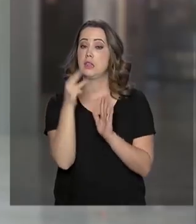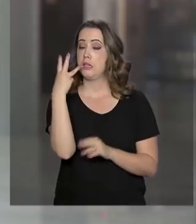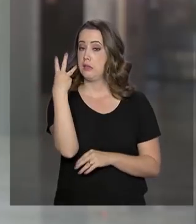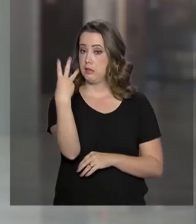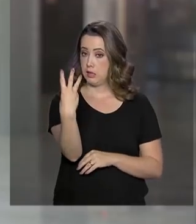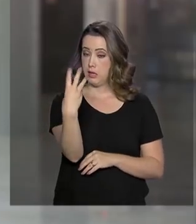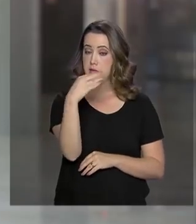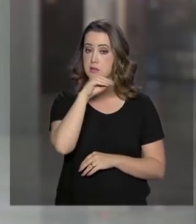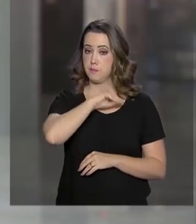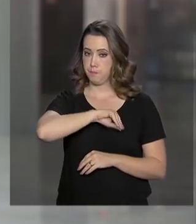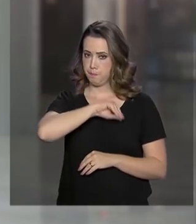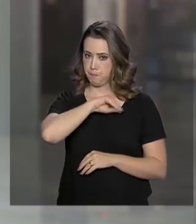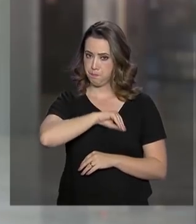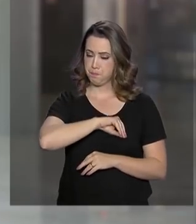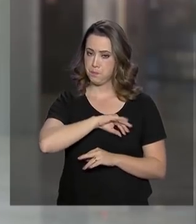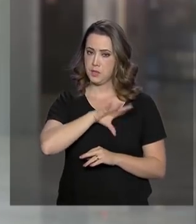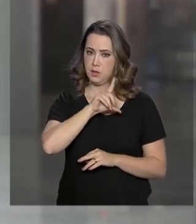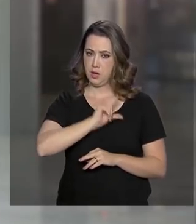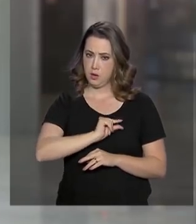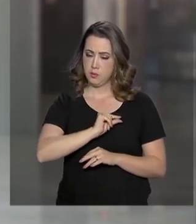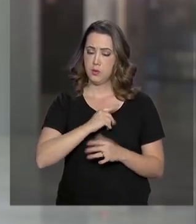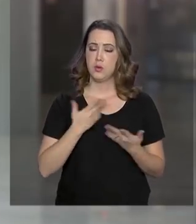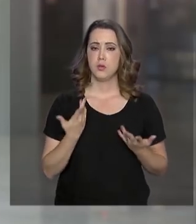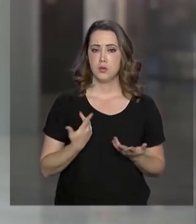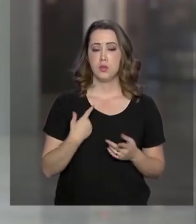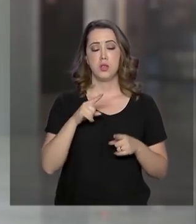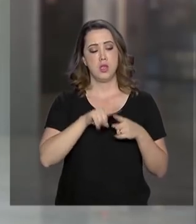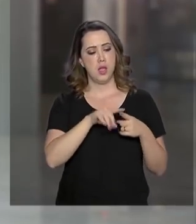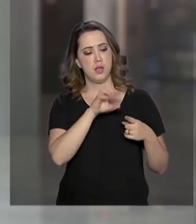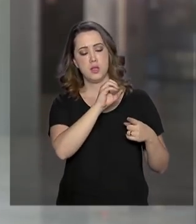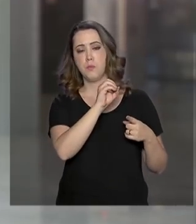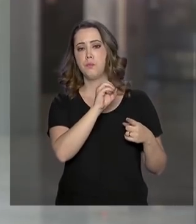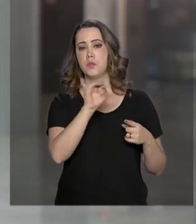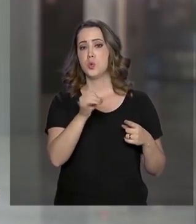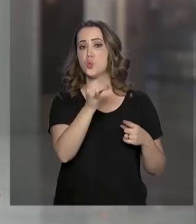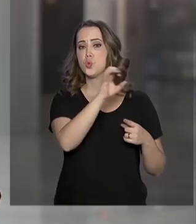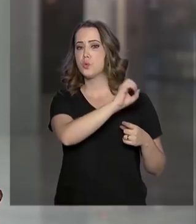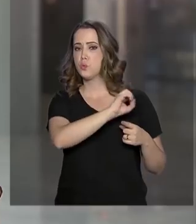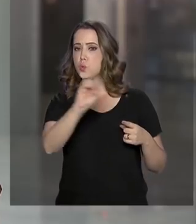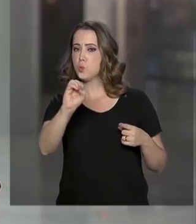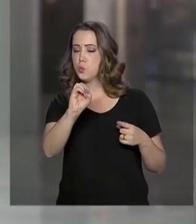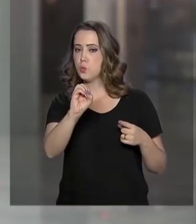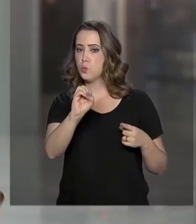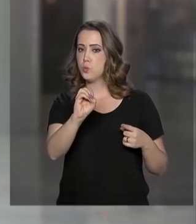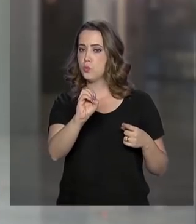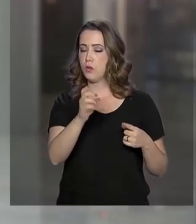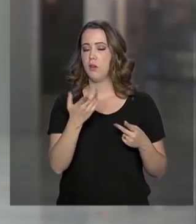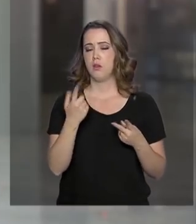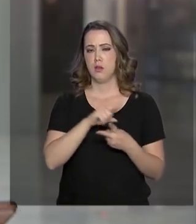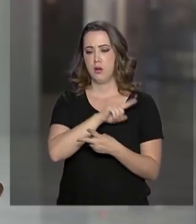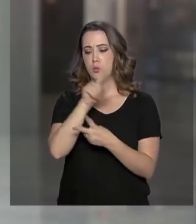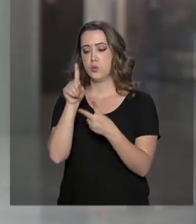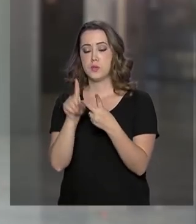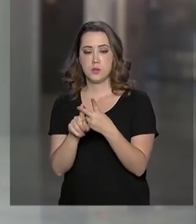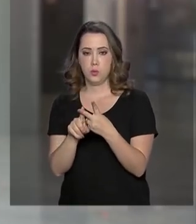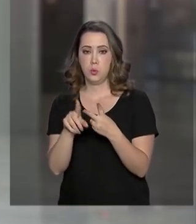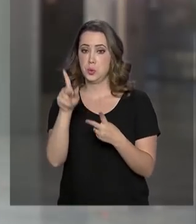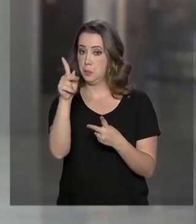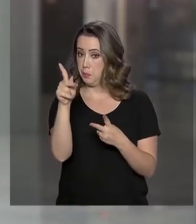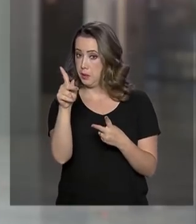salários mínimos e o financiamento é feito a juros zero. A outra modalidade, o PFIES,